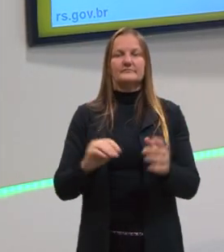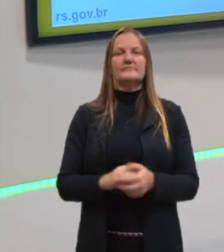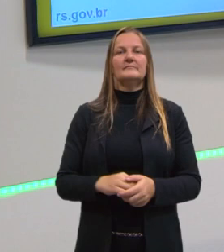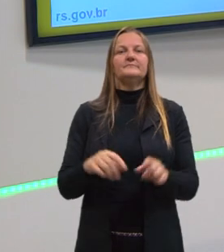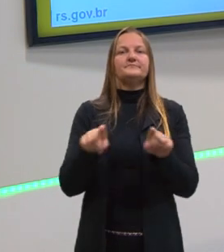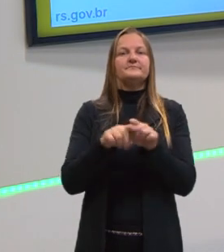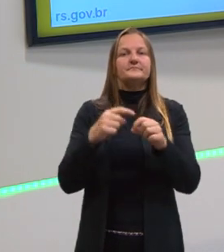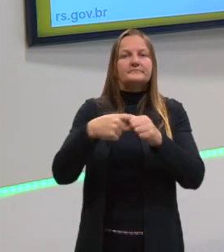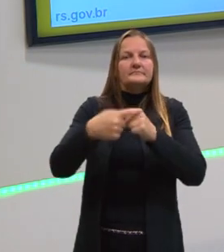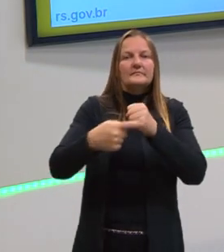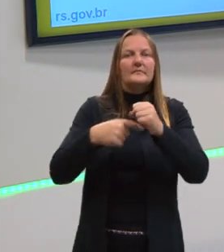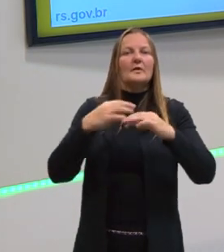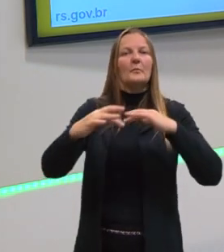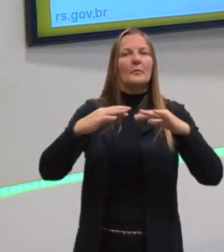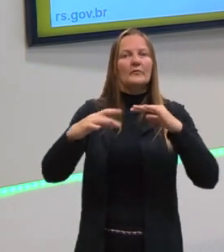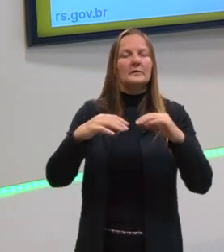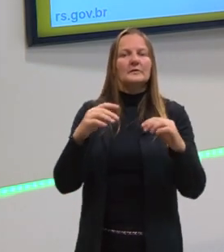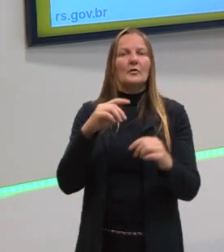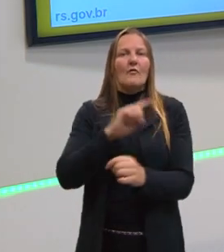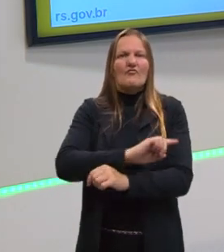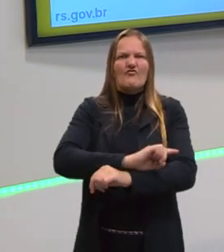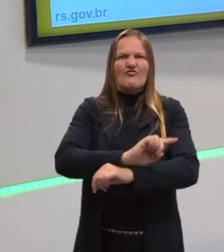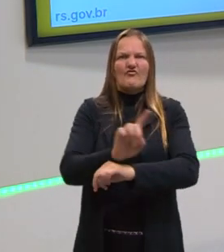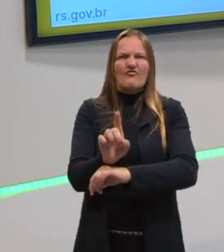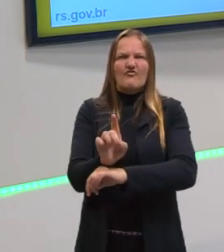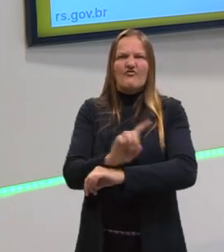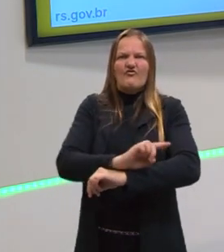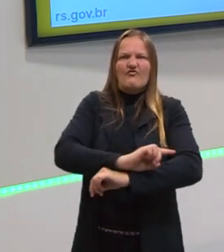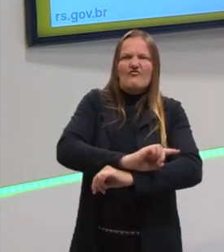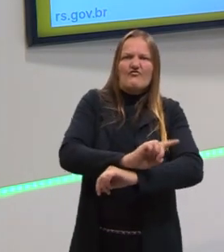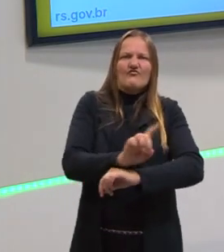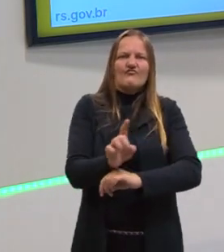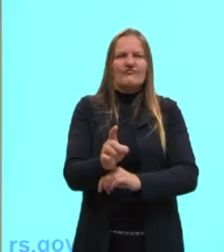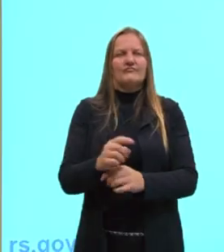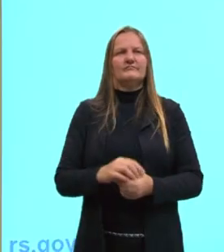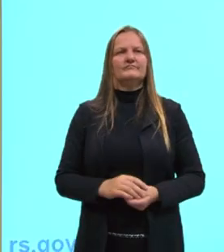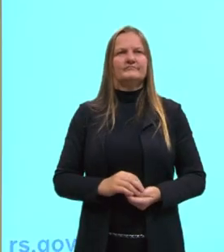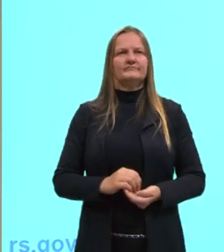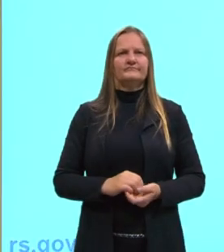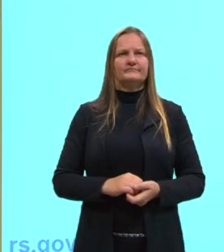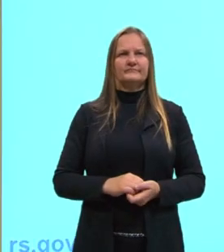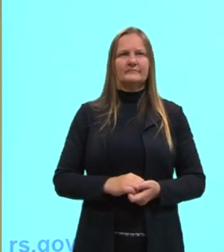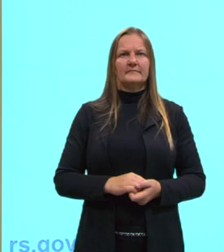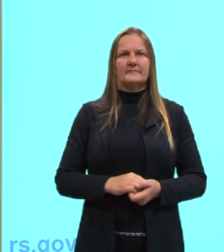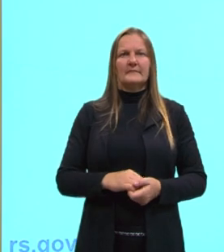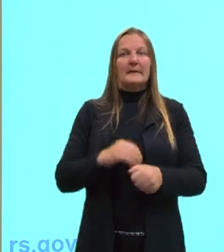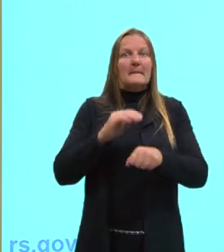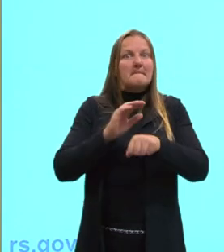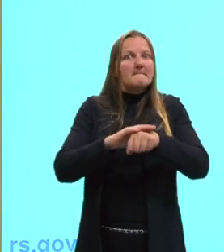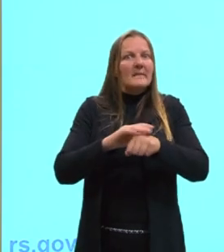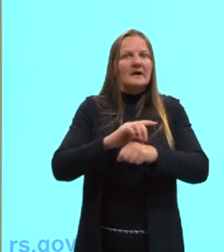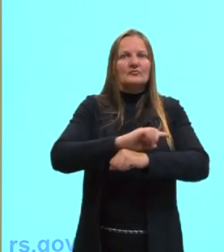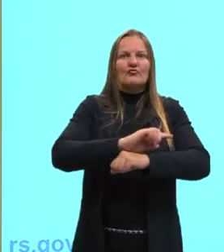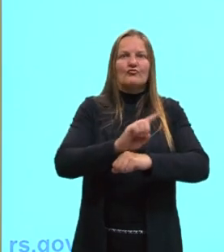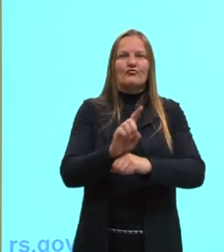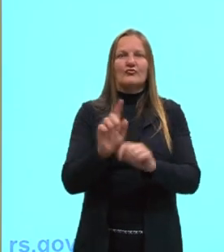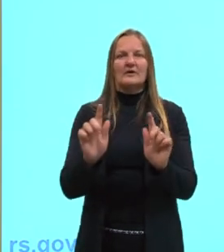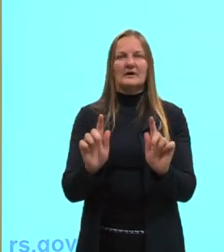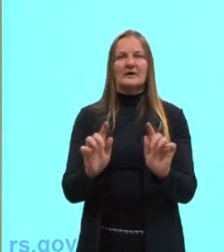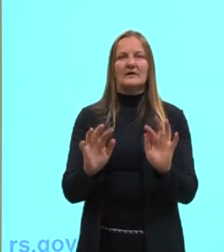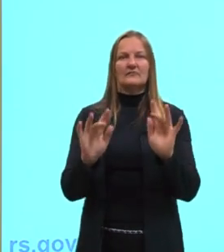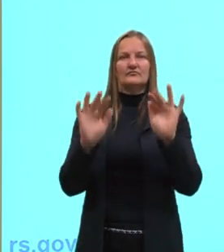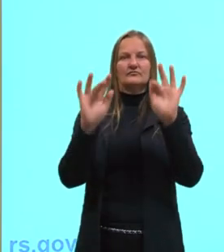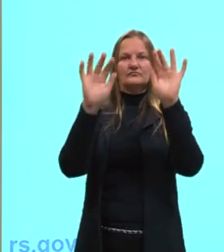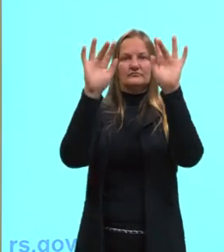as partículas se movimentam em alta velocidade. Aqui está a diferença, né? A velocidade mais alta que a gente tem é na forma de